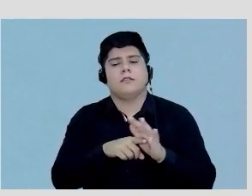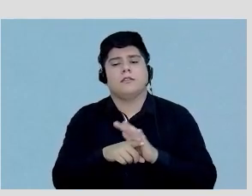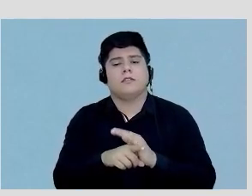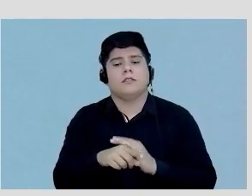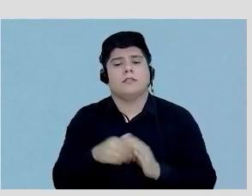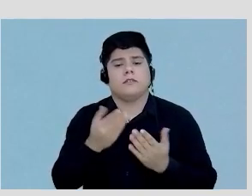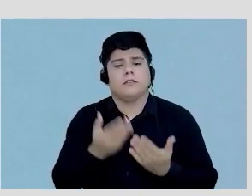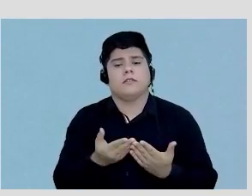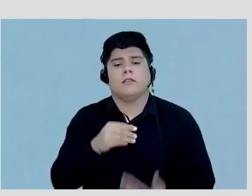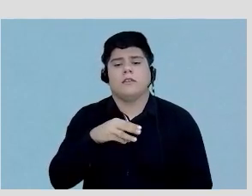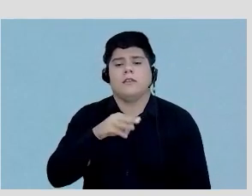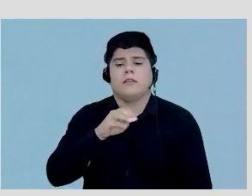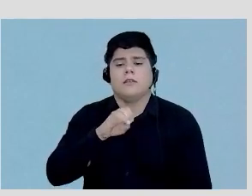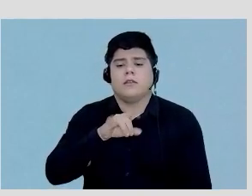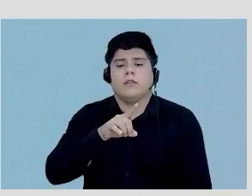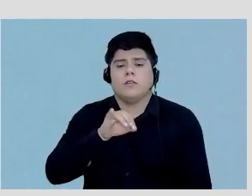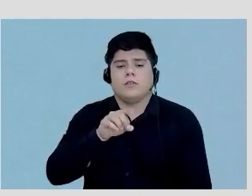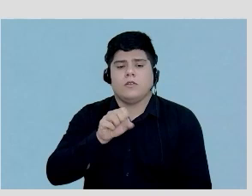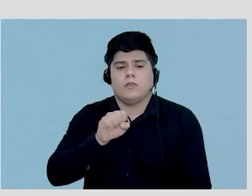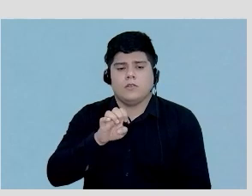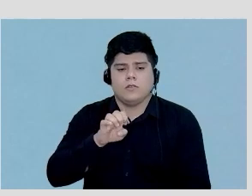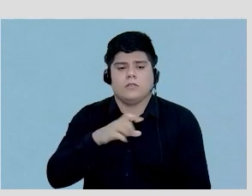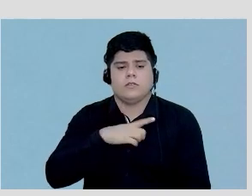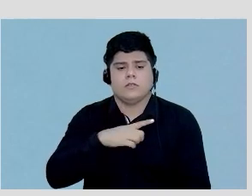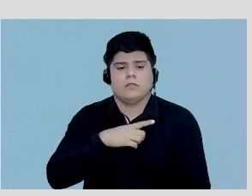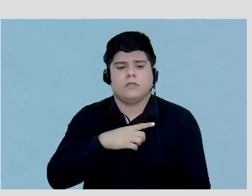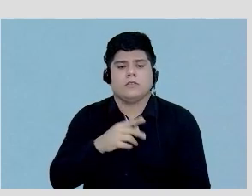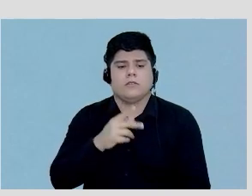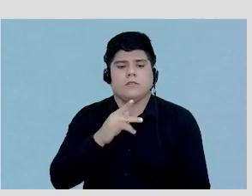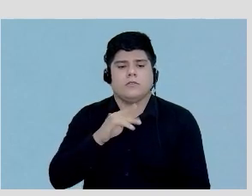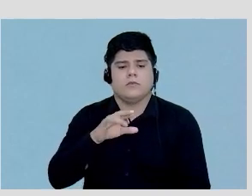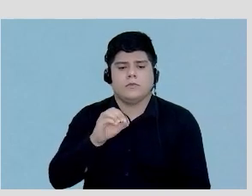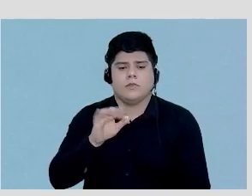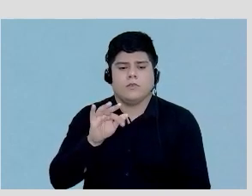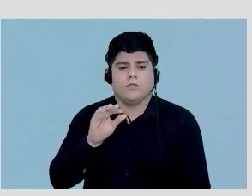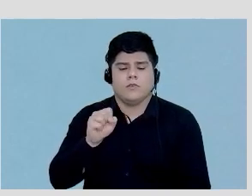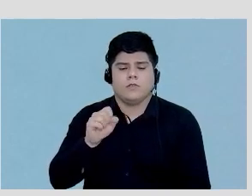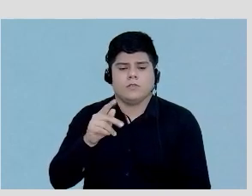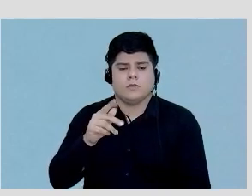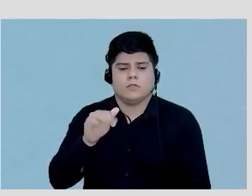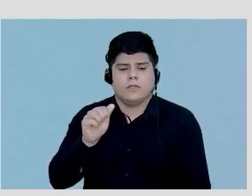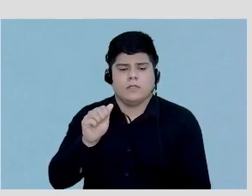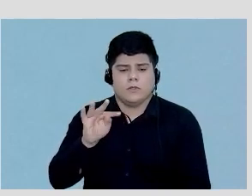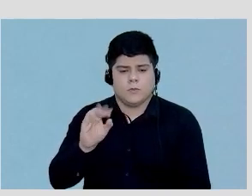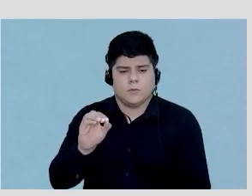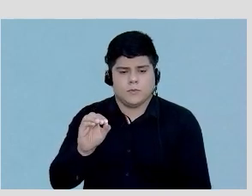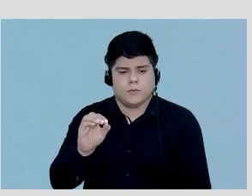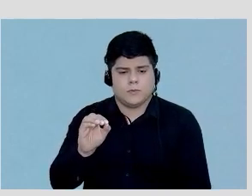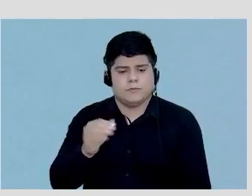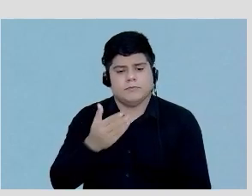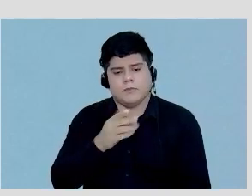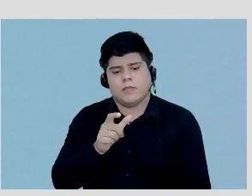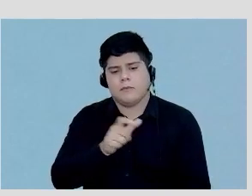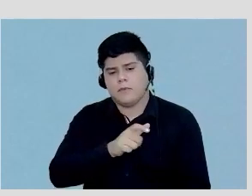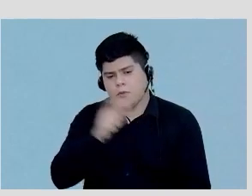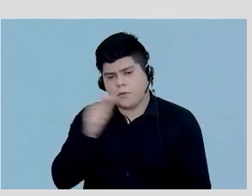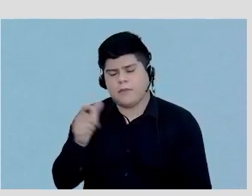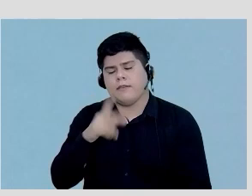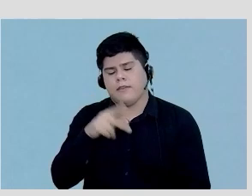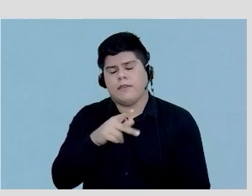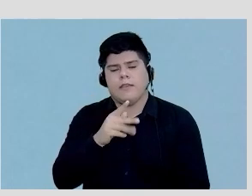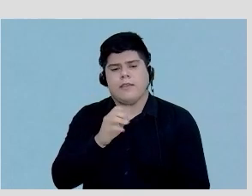amiloidose, né? Pesquisa com citilografia, com pirofosfato. E a maioria dos exames é com a perfusão